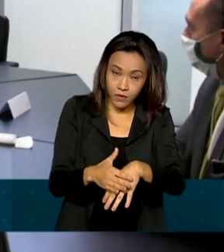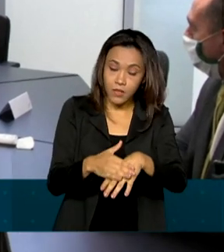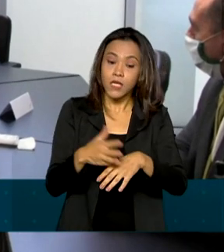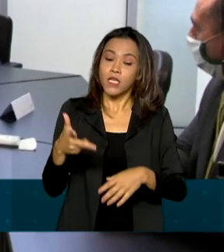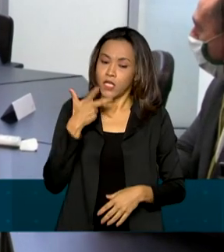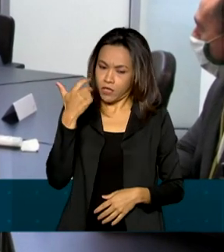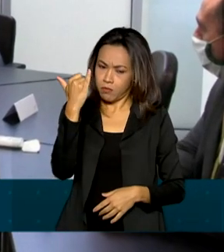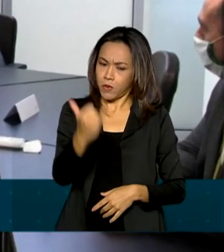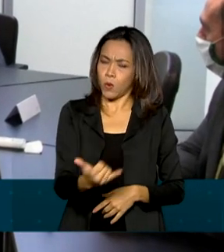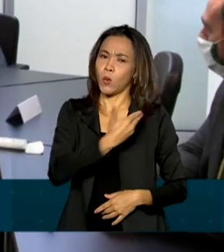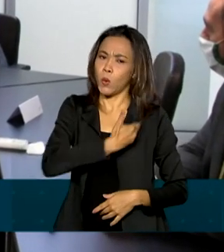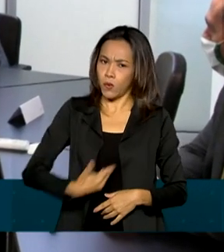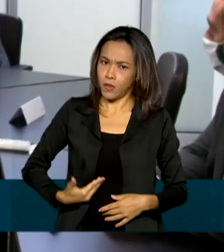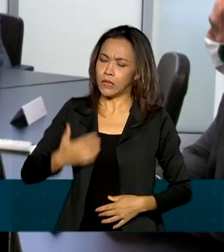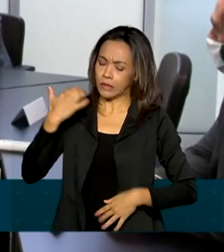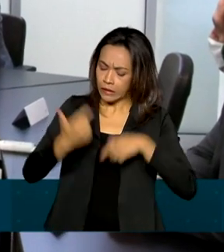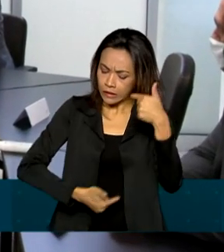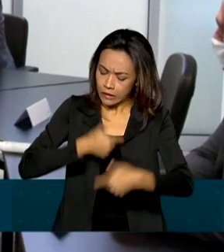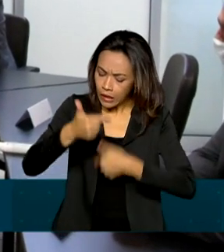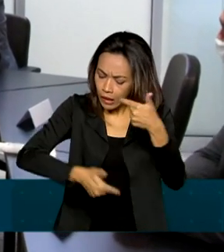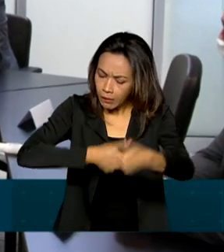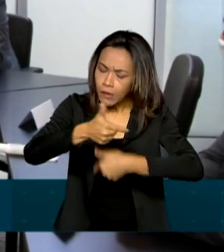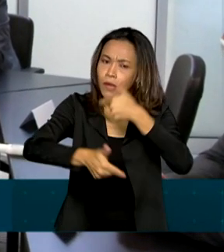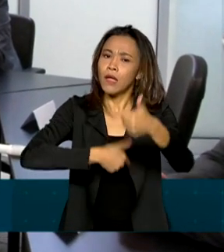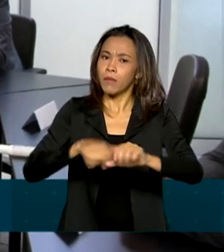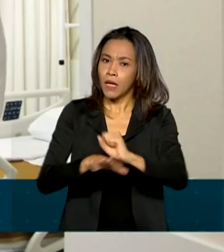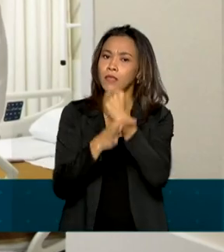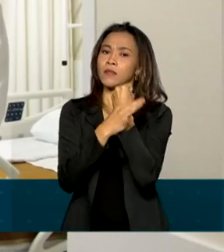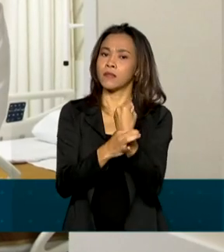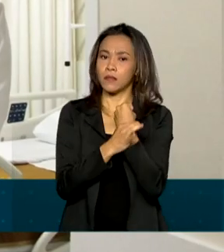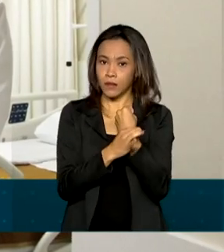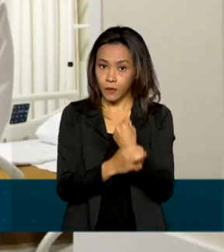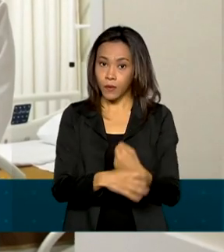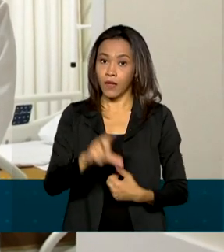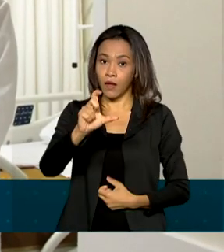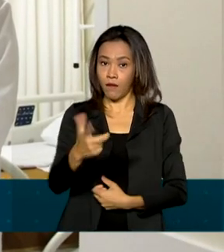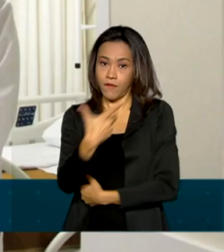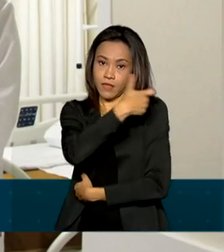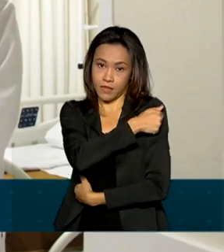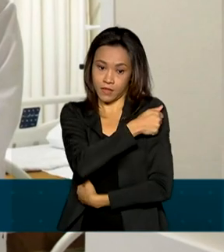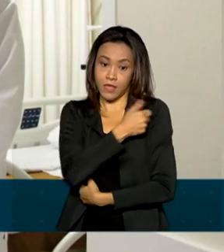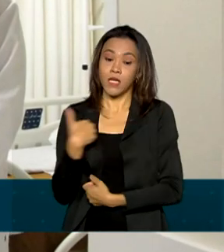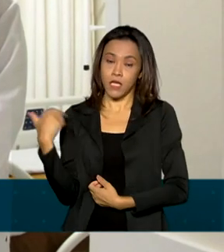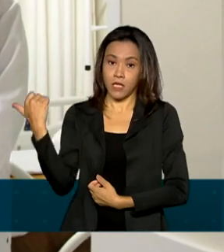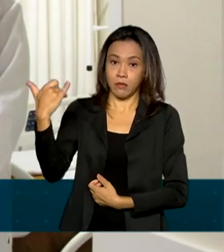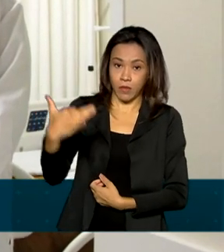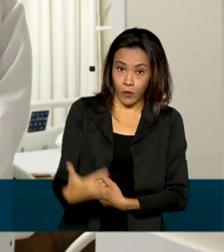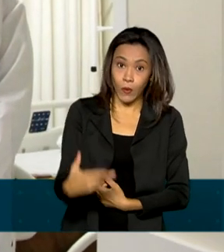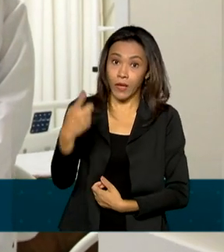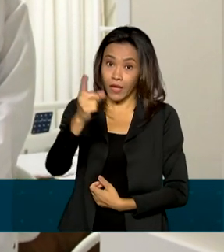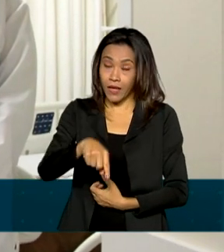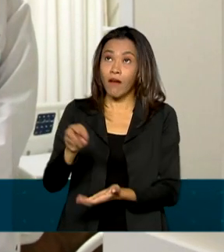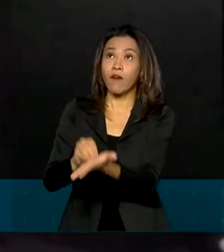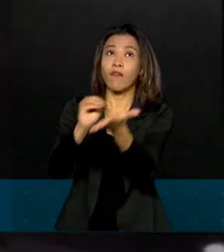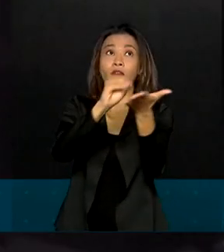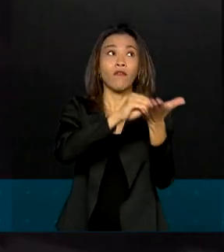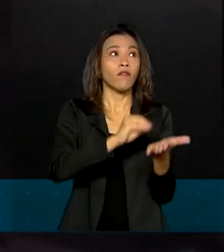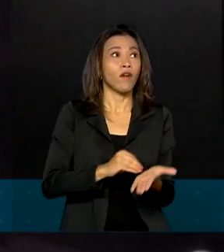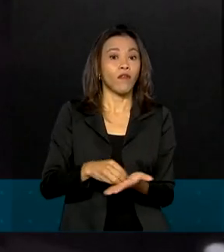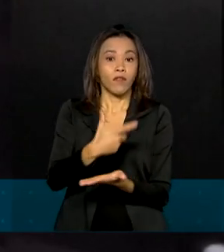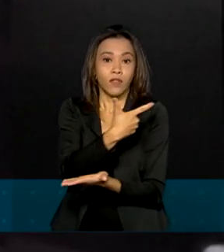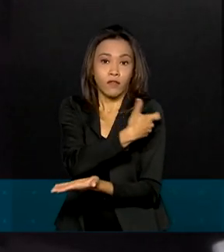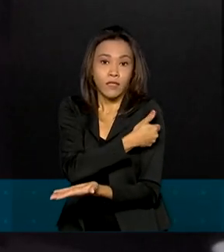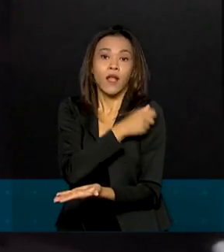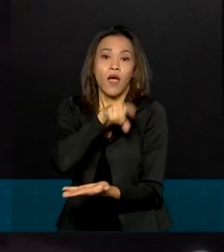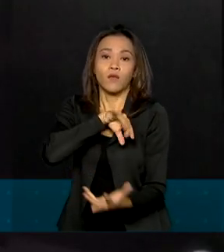tem trabalhado fortemente para garantir as vacinas, carência que, segundo o ministro, é um problema mundial. A